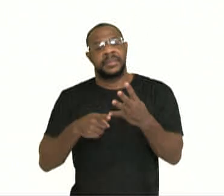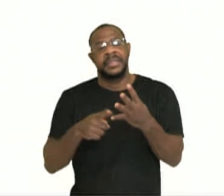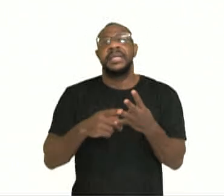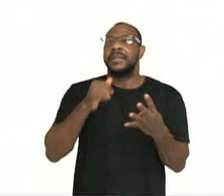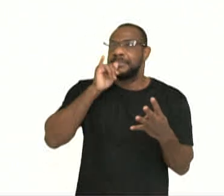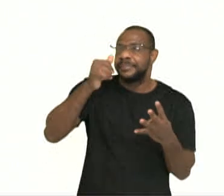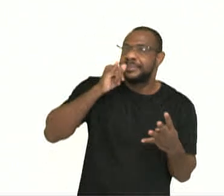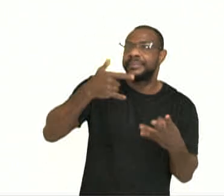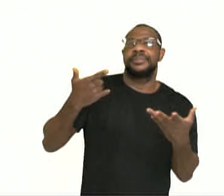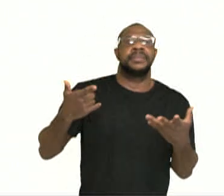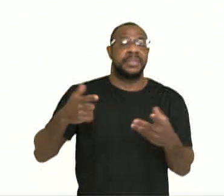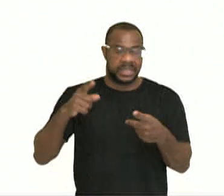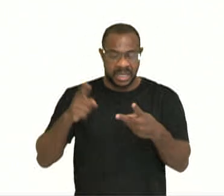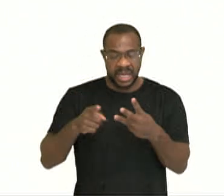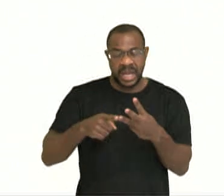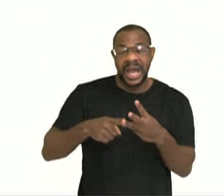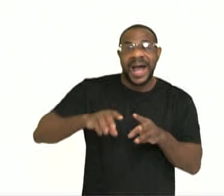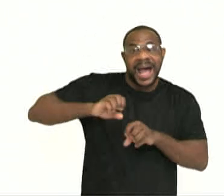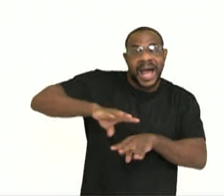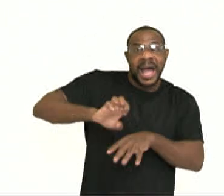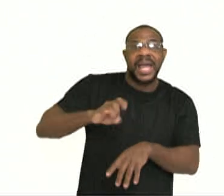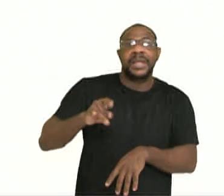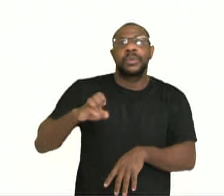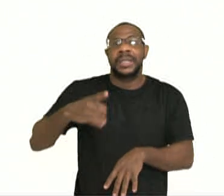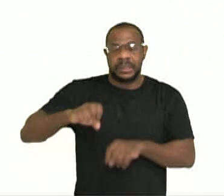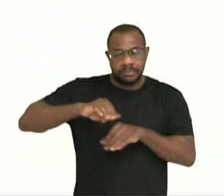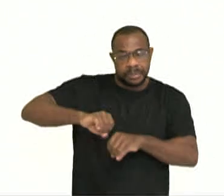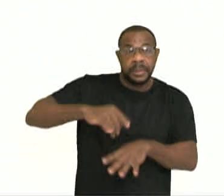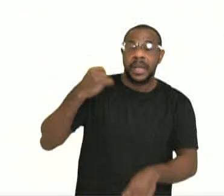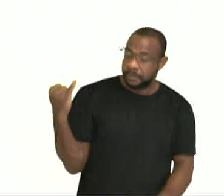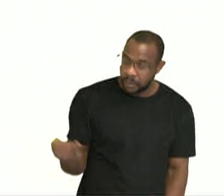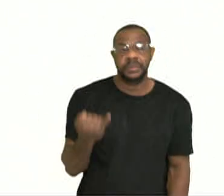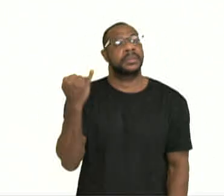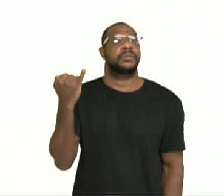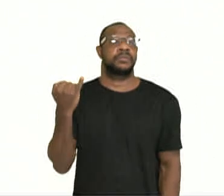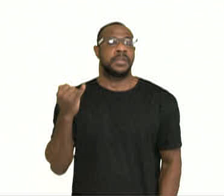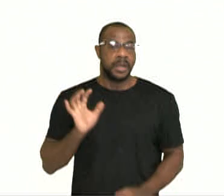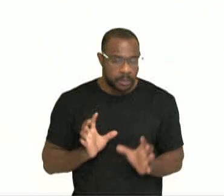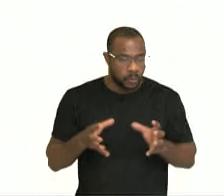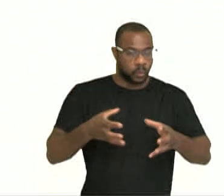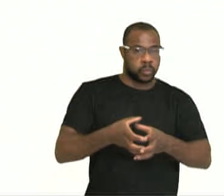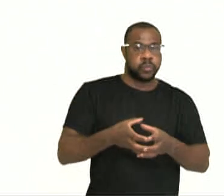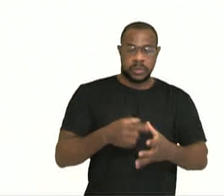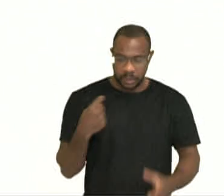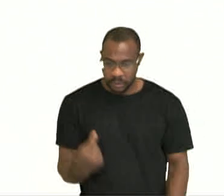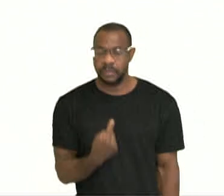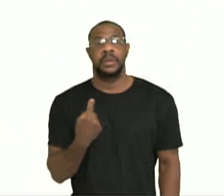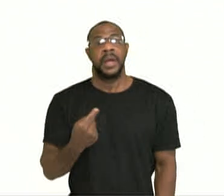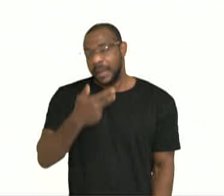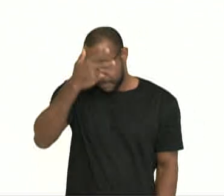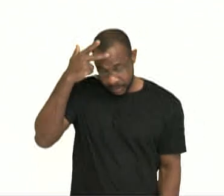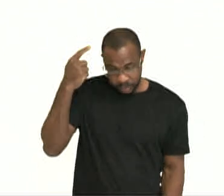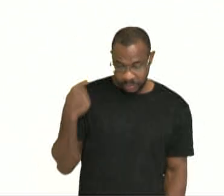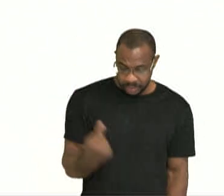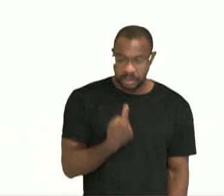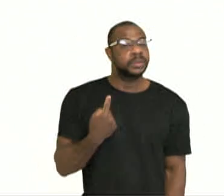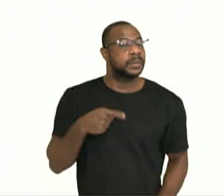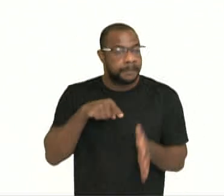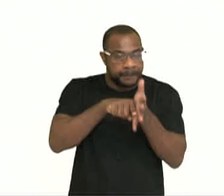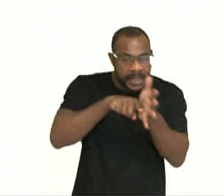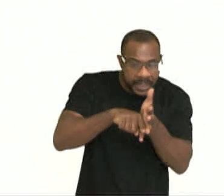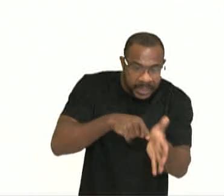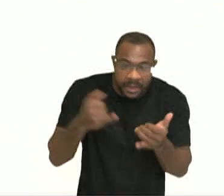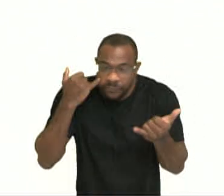educação é essencial para o desenvolvimento individual e coletivo. A pessoa em si buscar formação